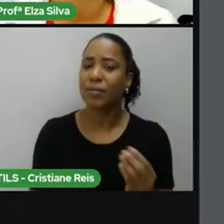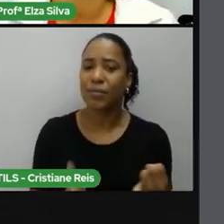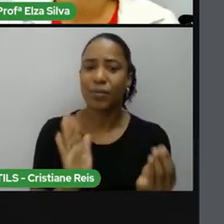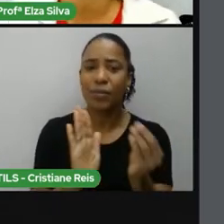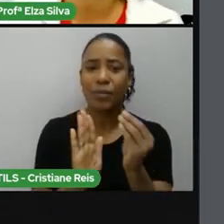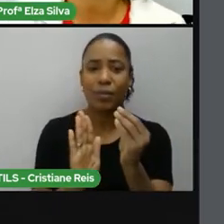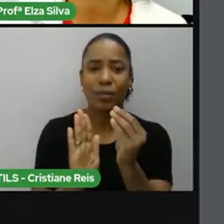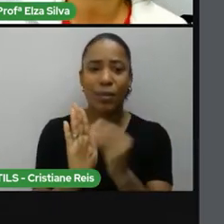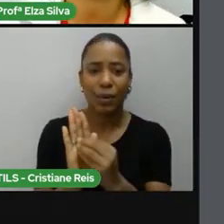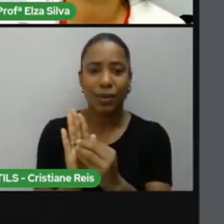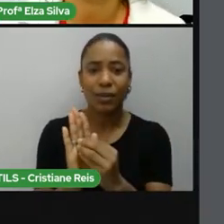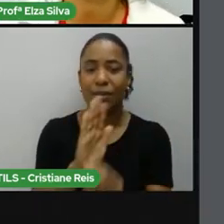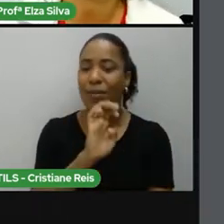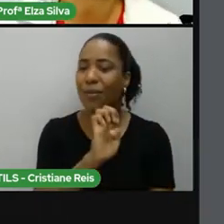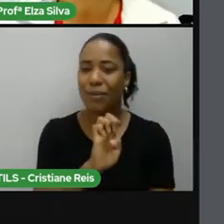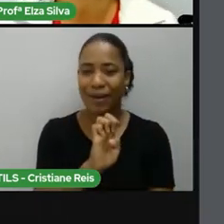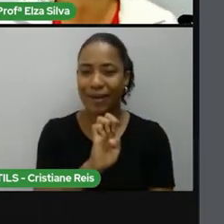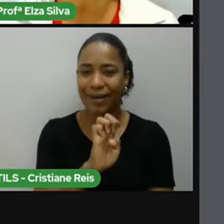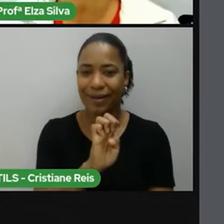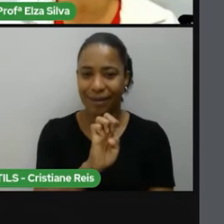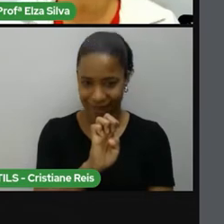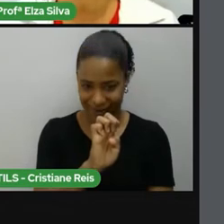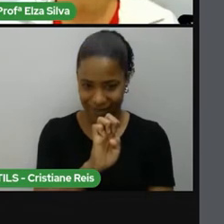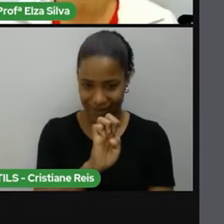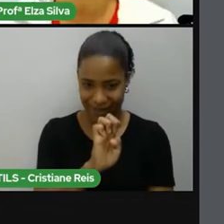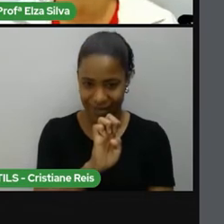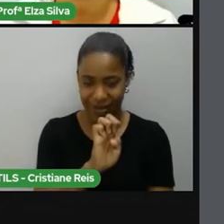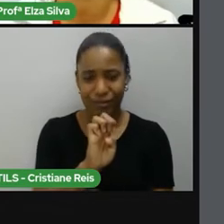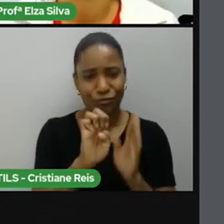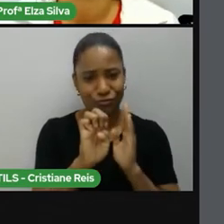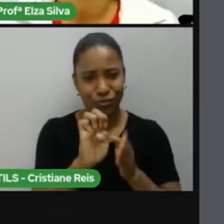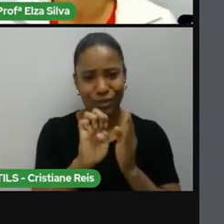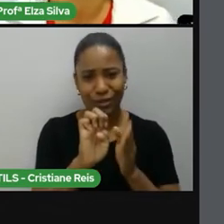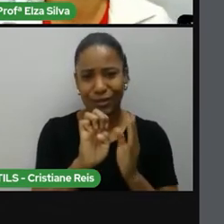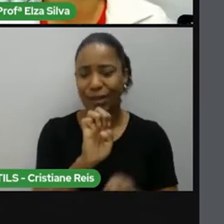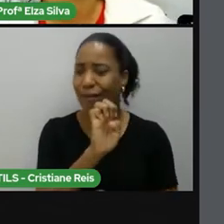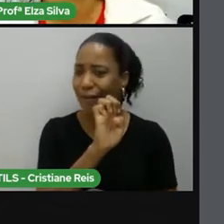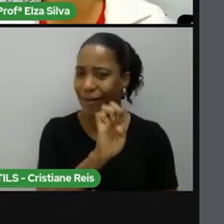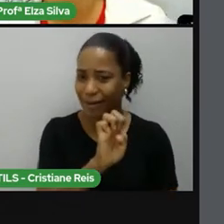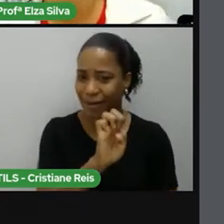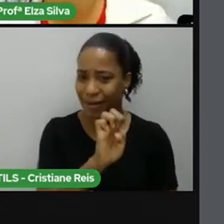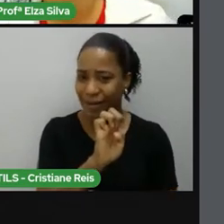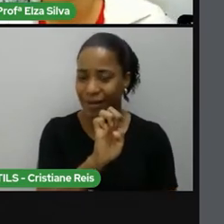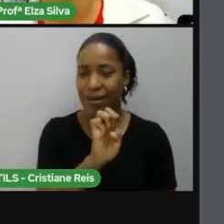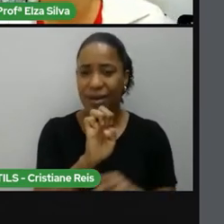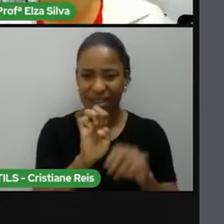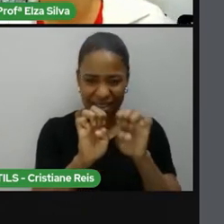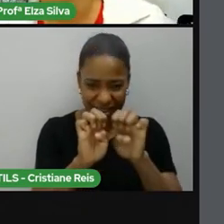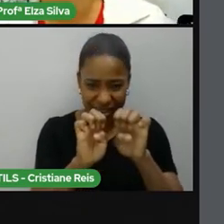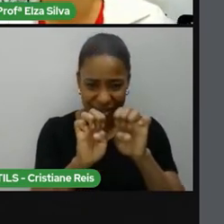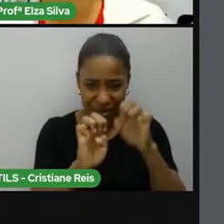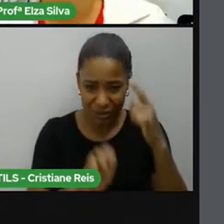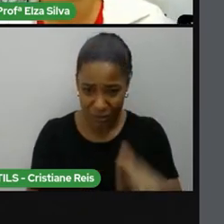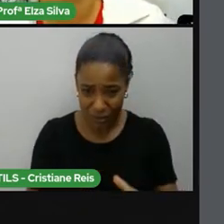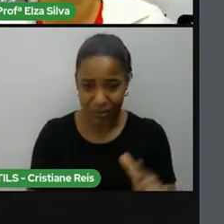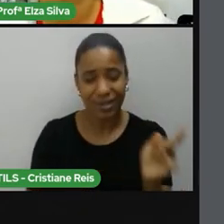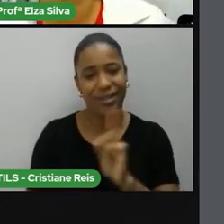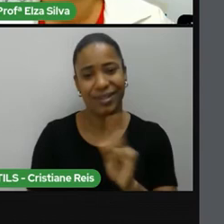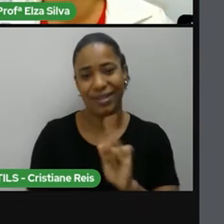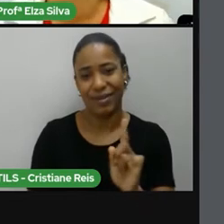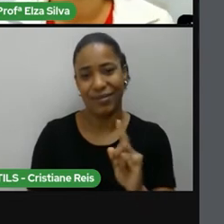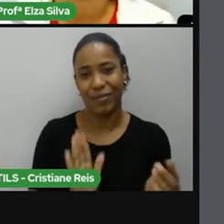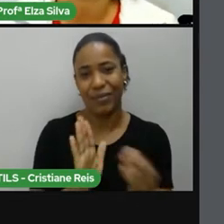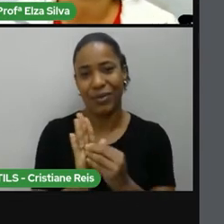Nessas situações, eu não acrescento novamente o E. Eu apenas acrescento a letra D.